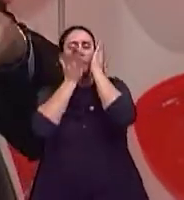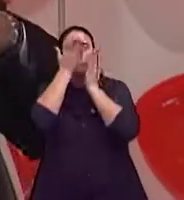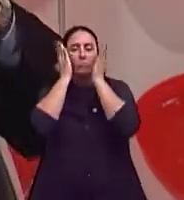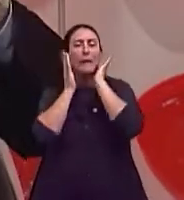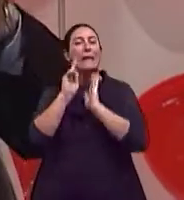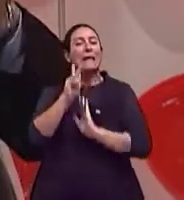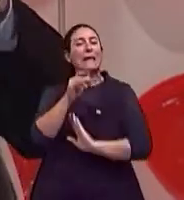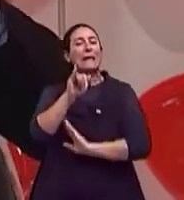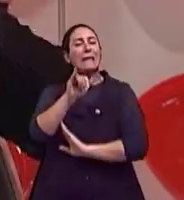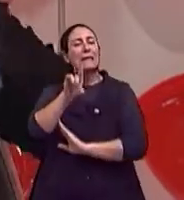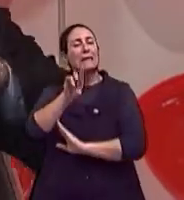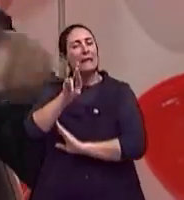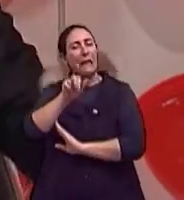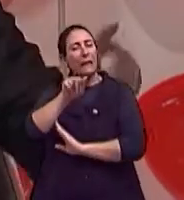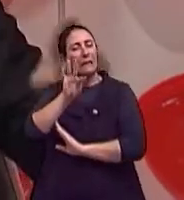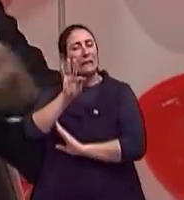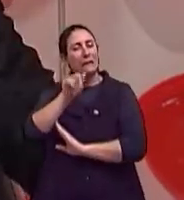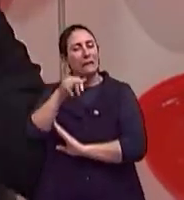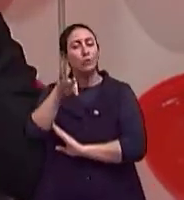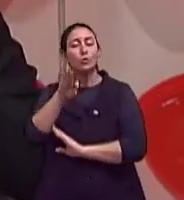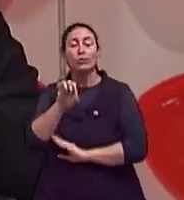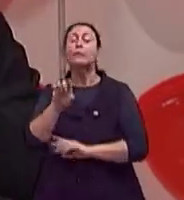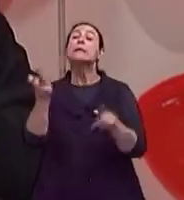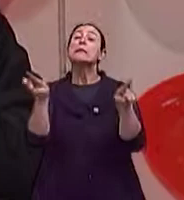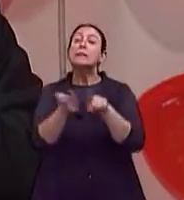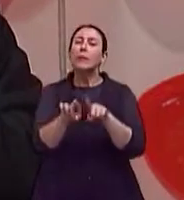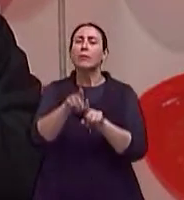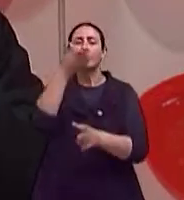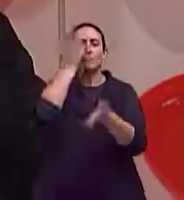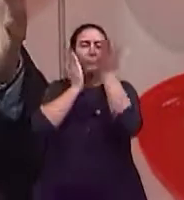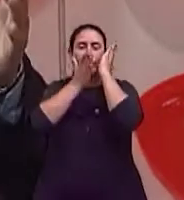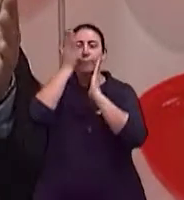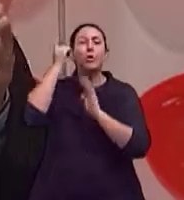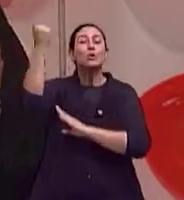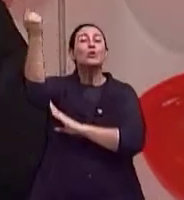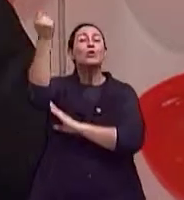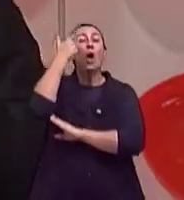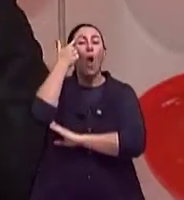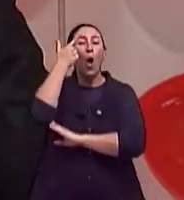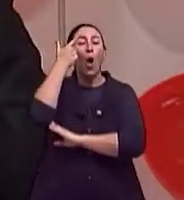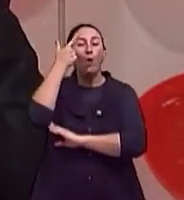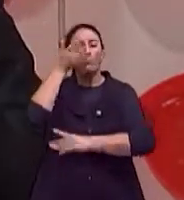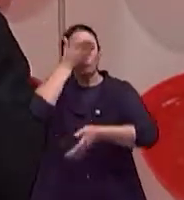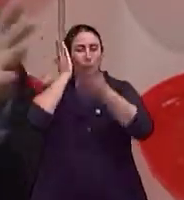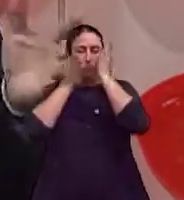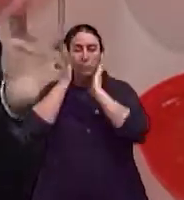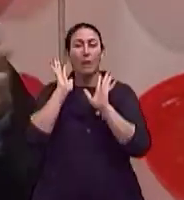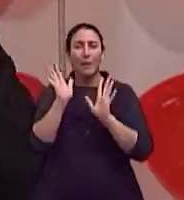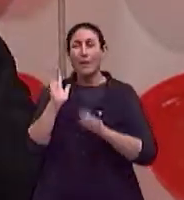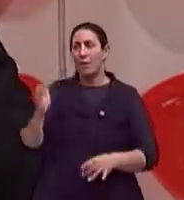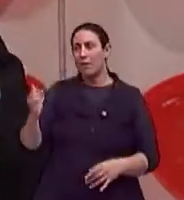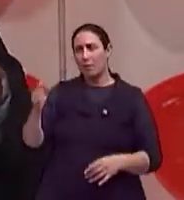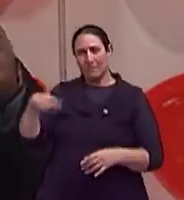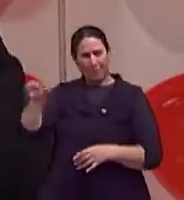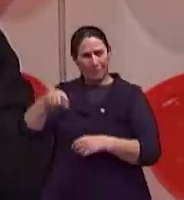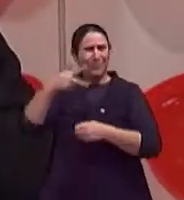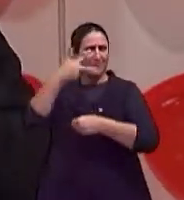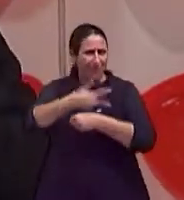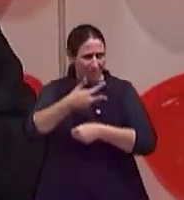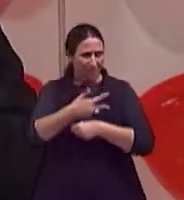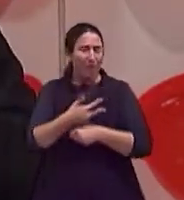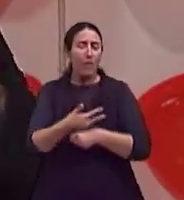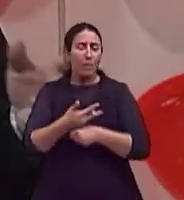e depois aplicar a sua maquiagem. ok. Claro que a pessoa de mais idade era uma prática muito